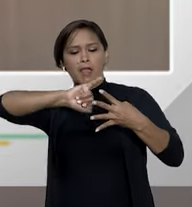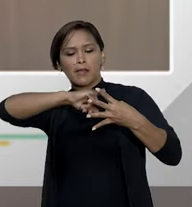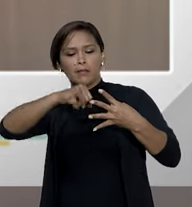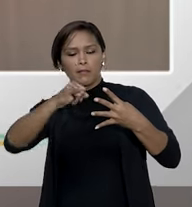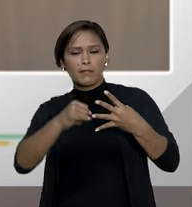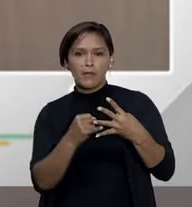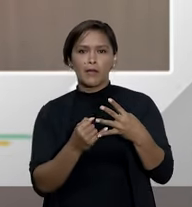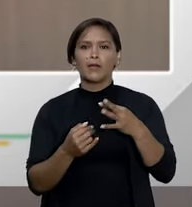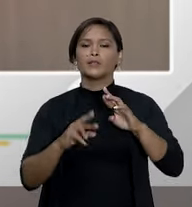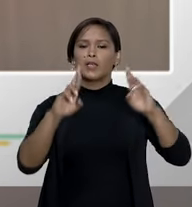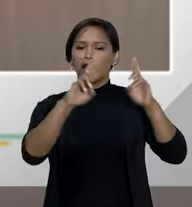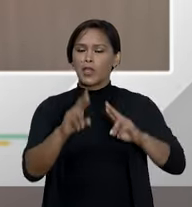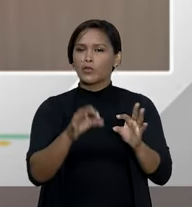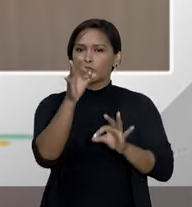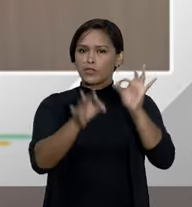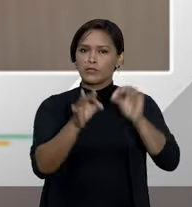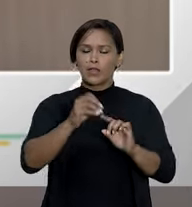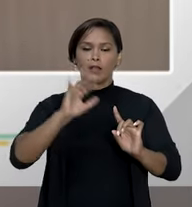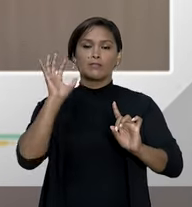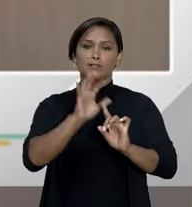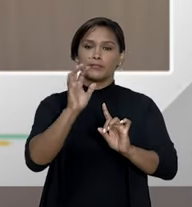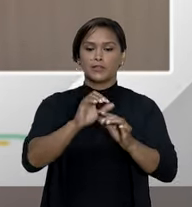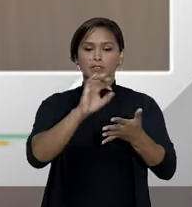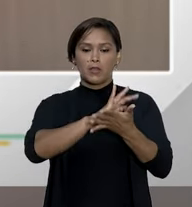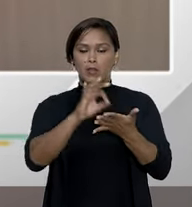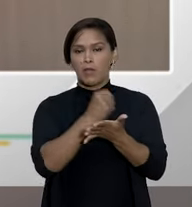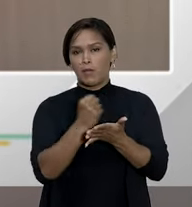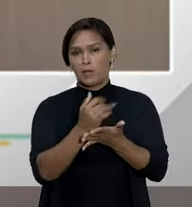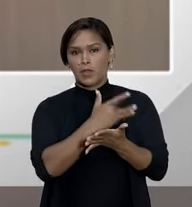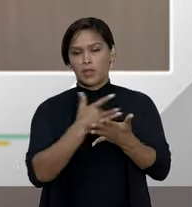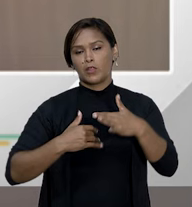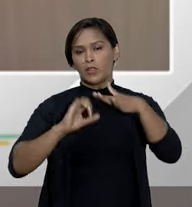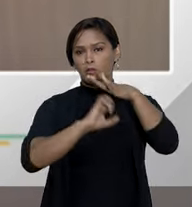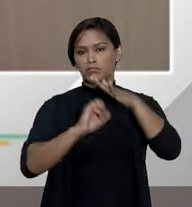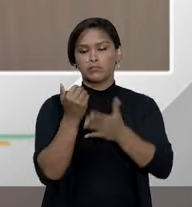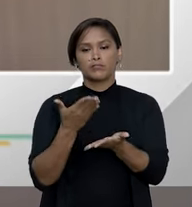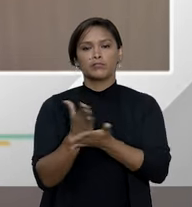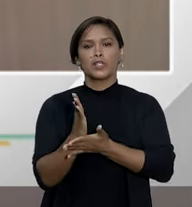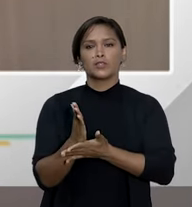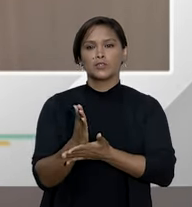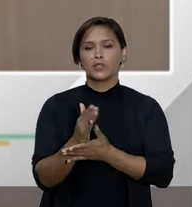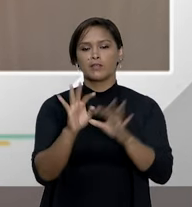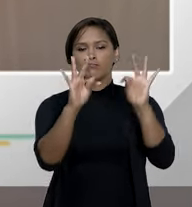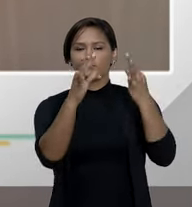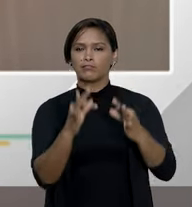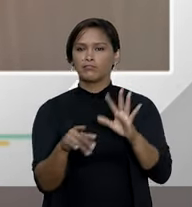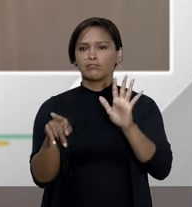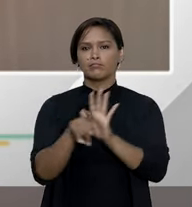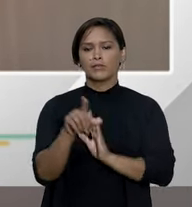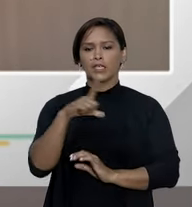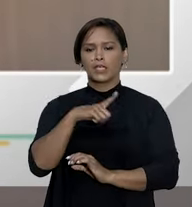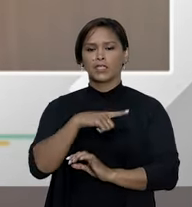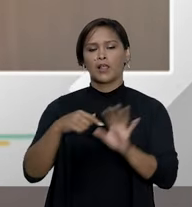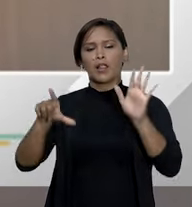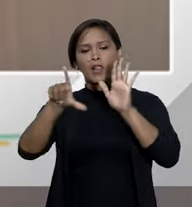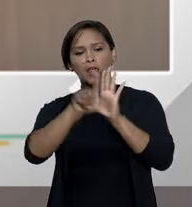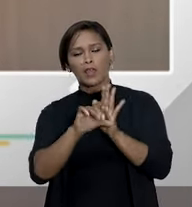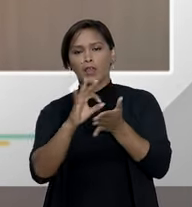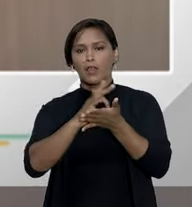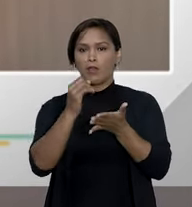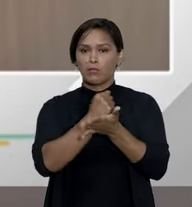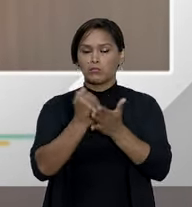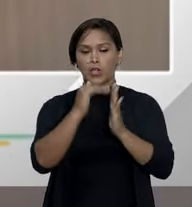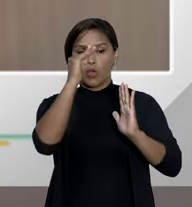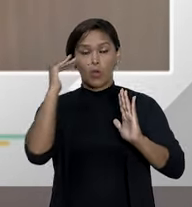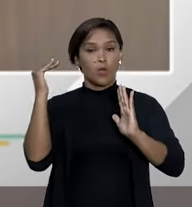recurso injustificado ou abusivo pela operadora de plano em autorizar tratamento para que estivesse legal ou contratualmente